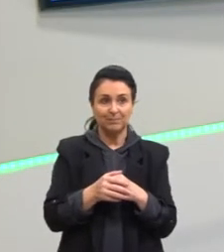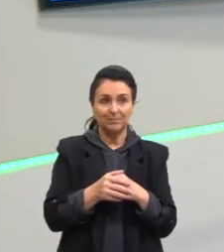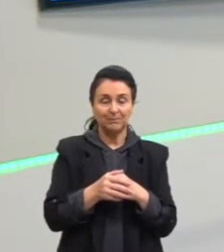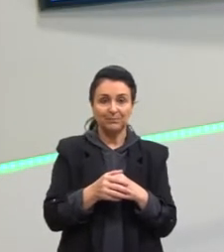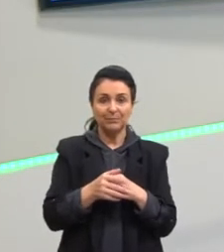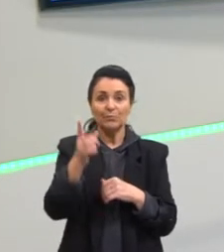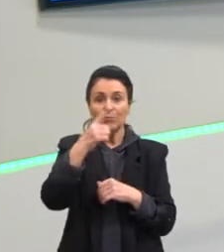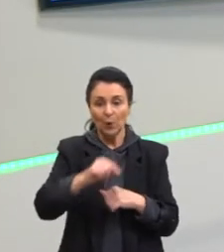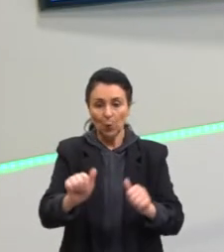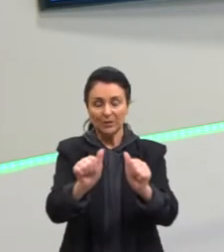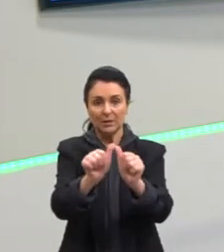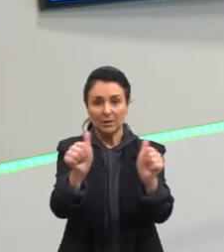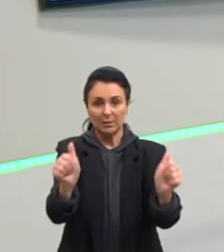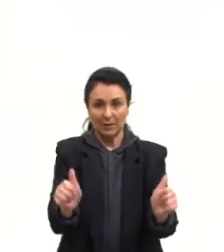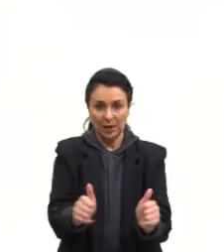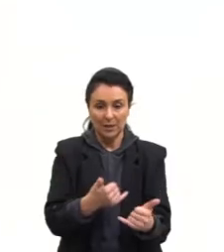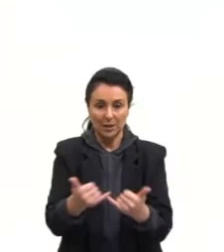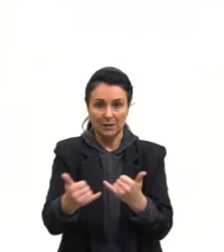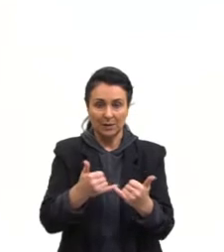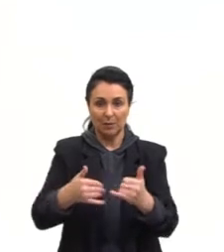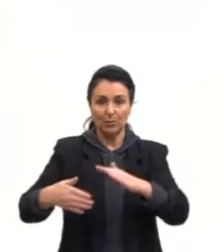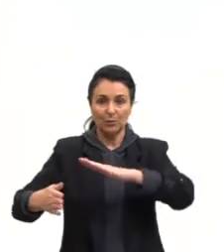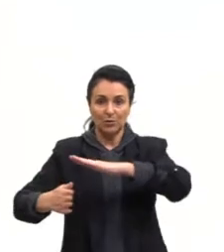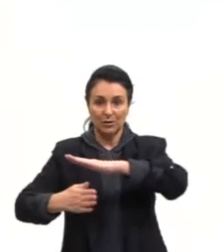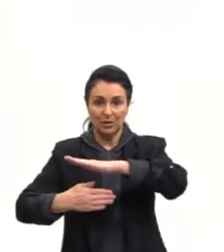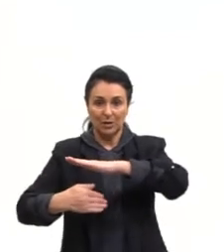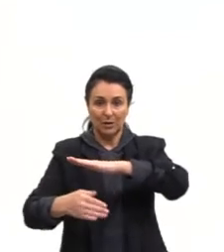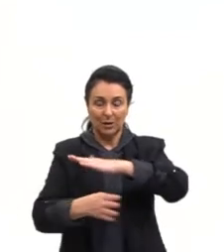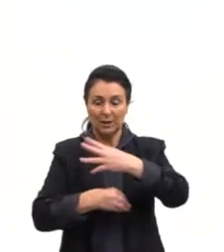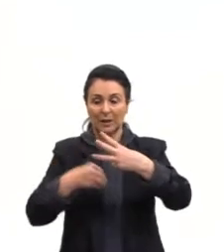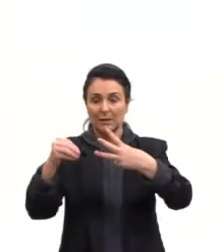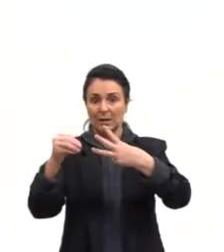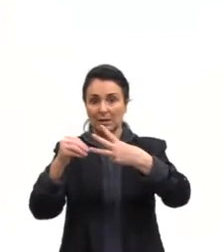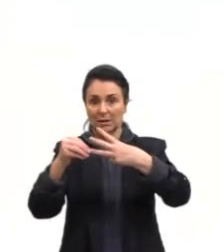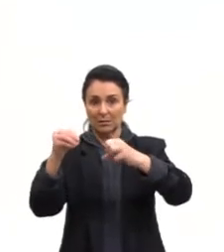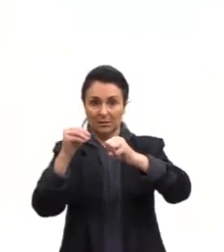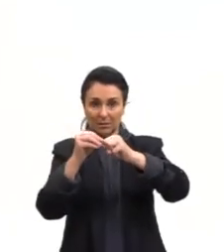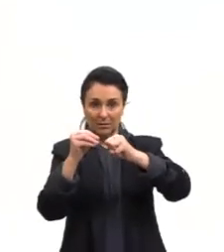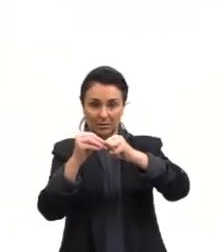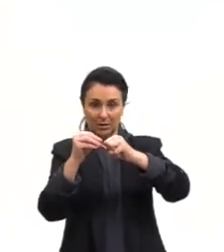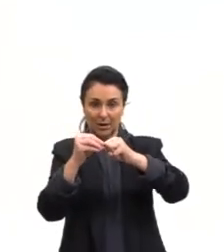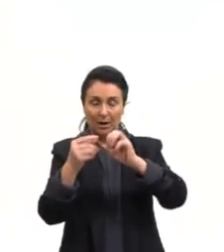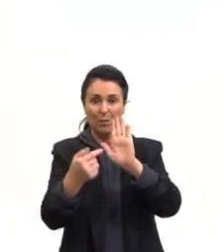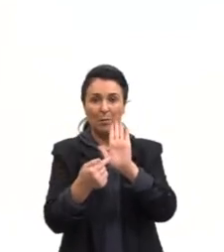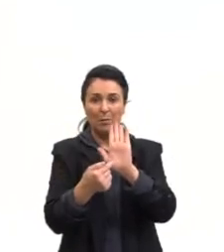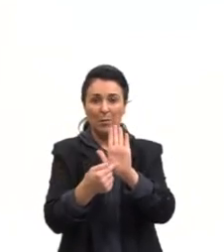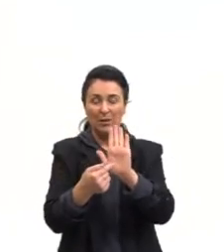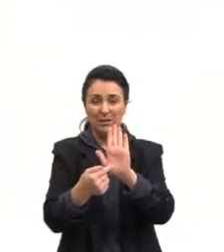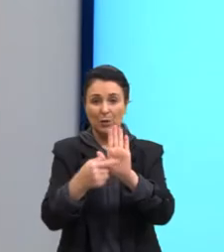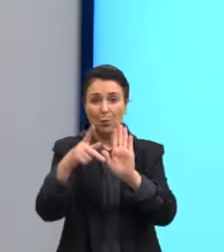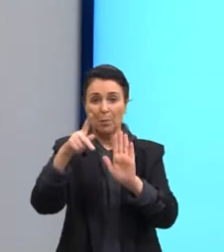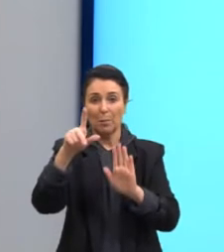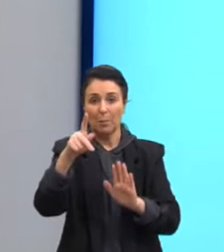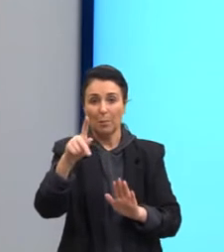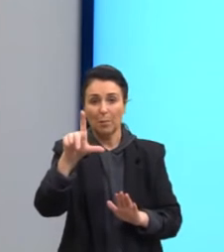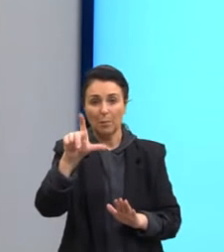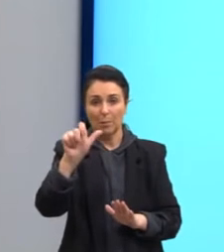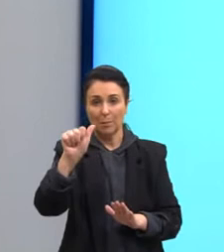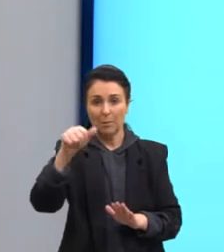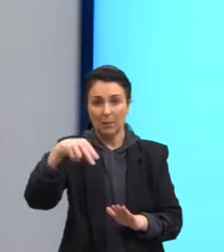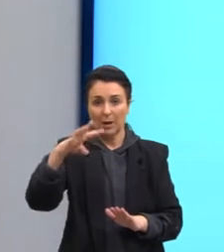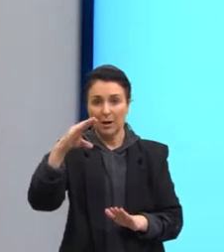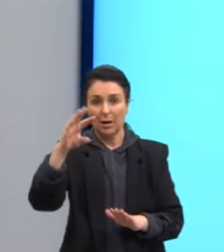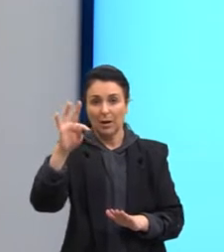Aqui, outro exemplo de algas unicelulares, que é uma amostra de plâncton, né, que é onde nós podemos observar